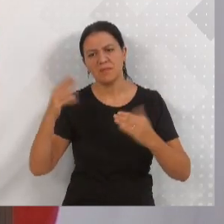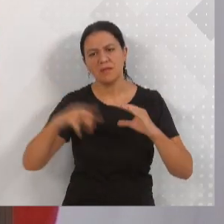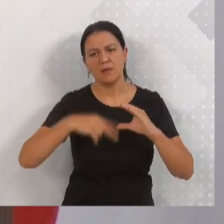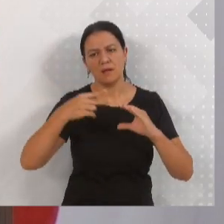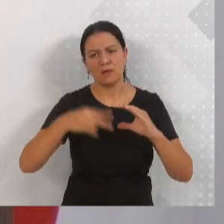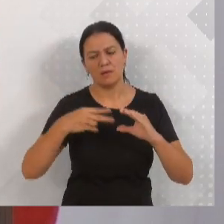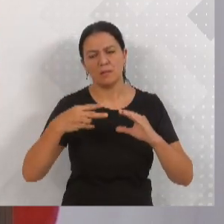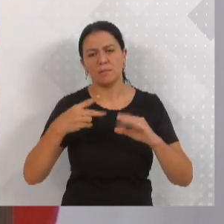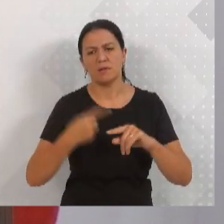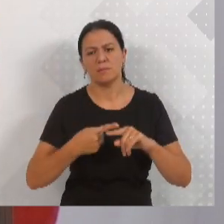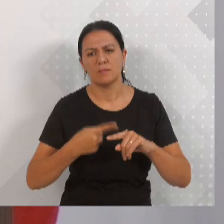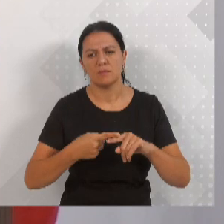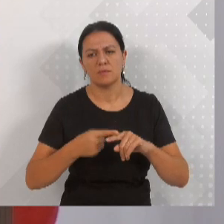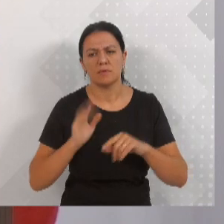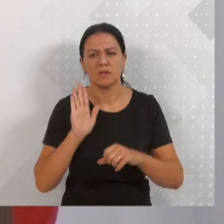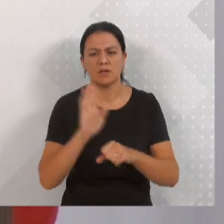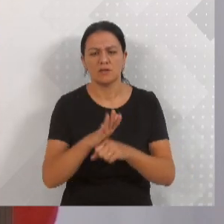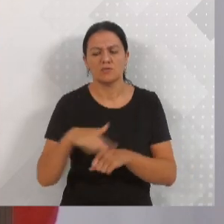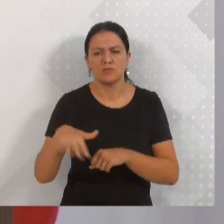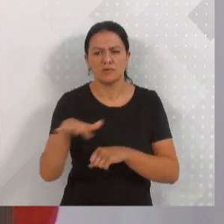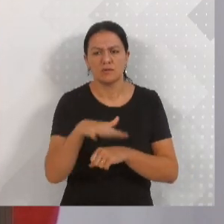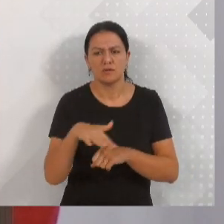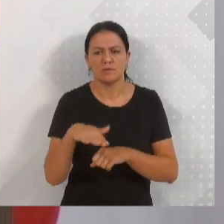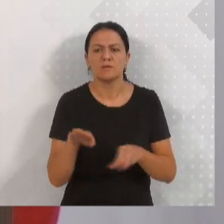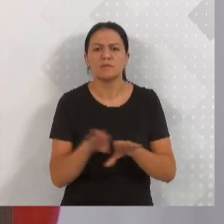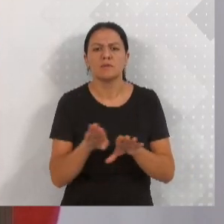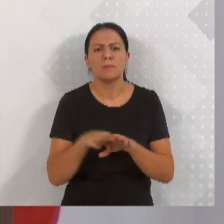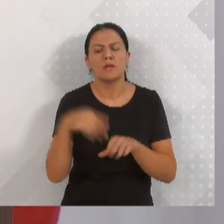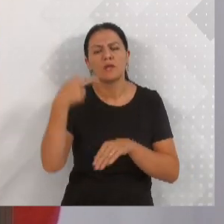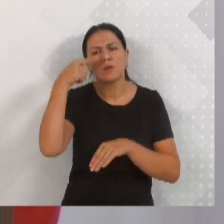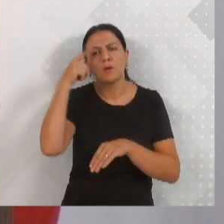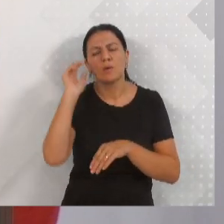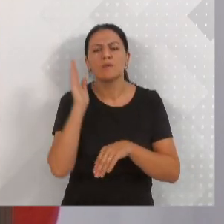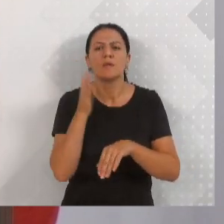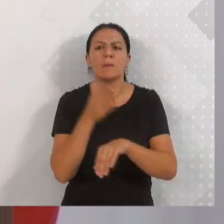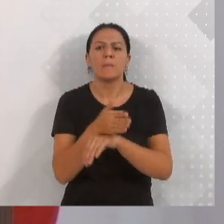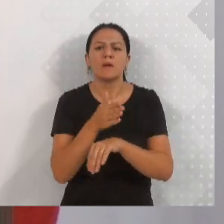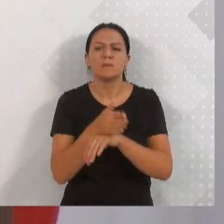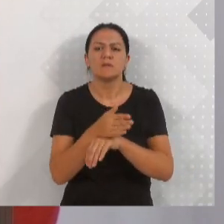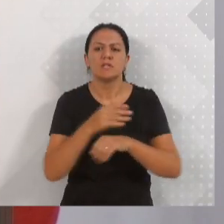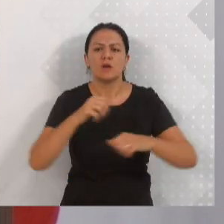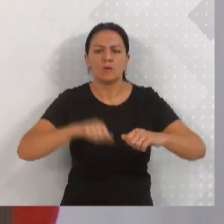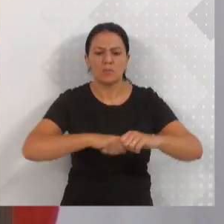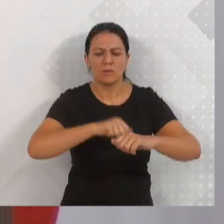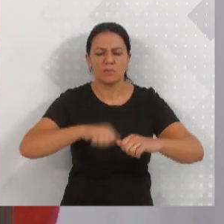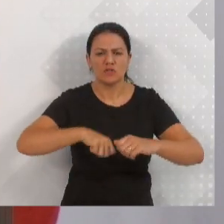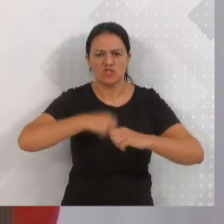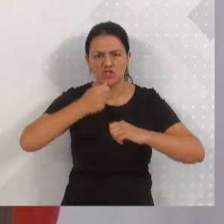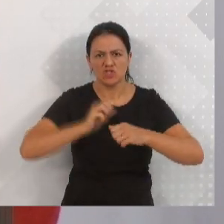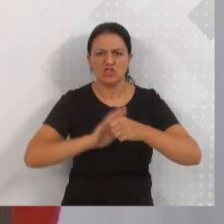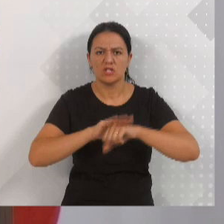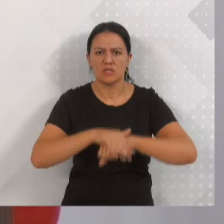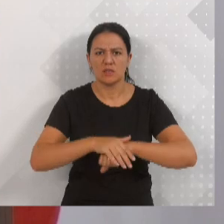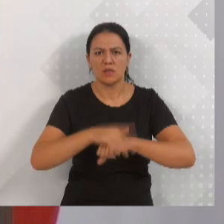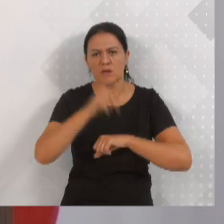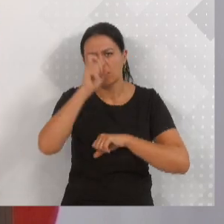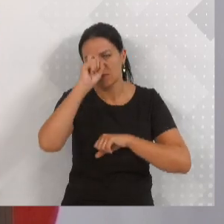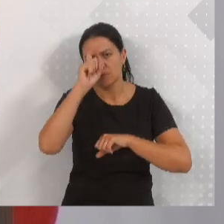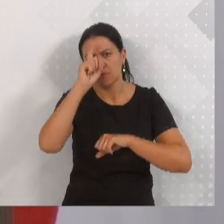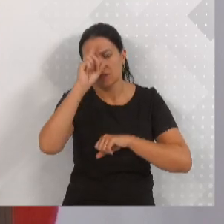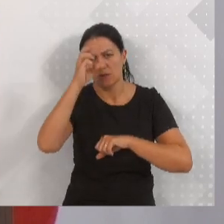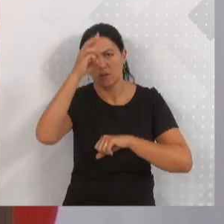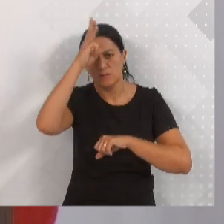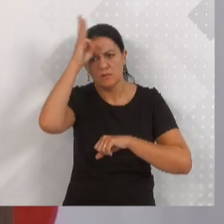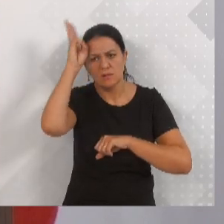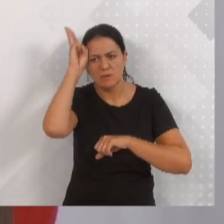atuando nessas áreas também. Tivemos ontem também a participação no jantar do Hospital Santa Isabel, da